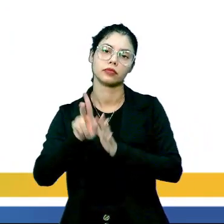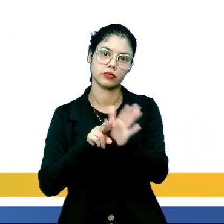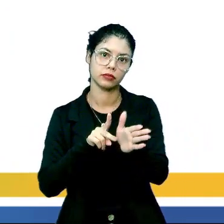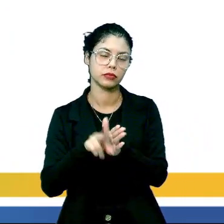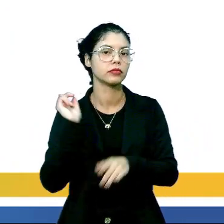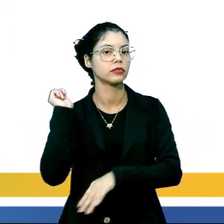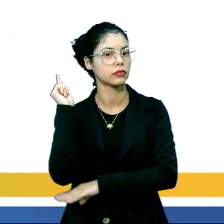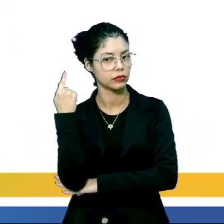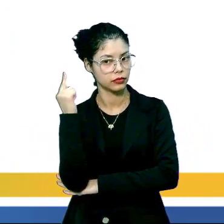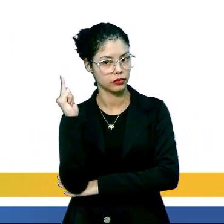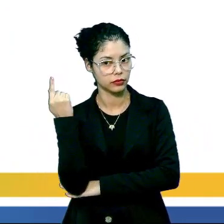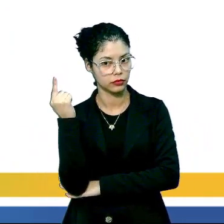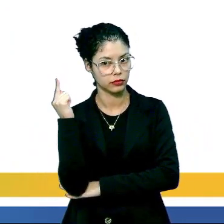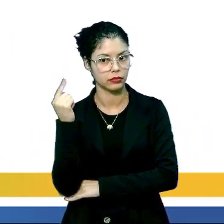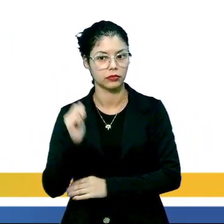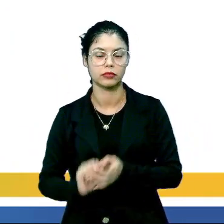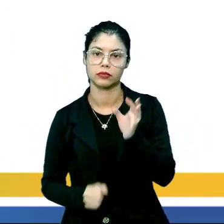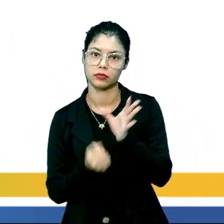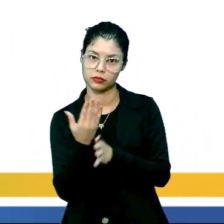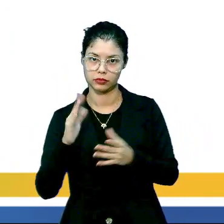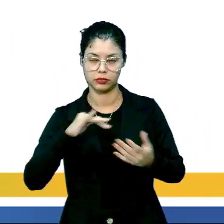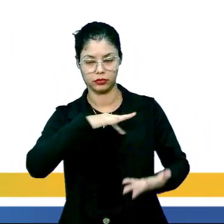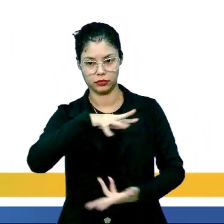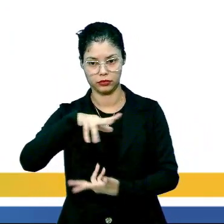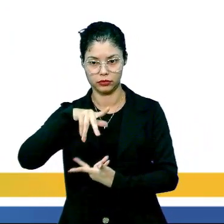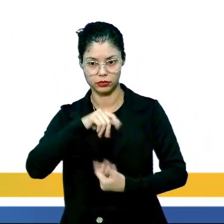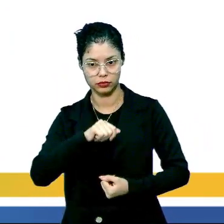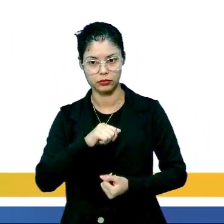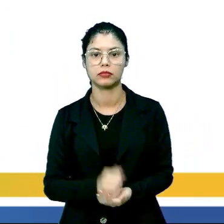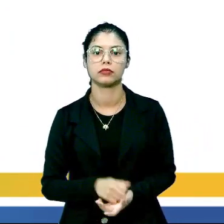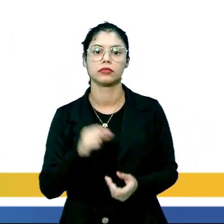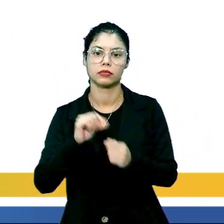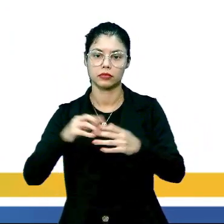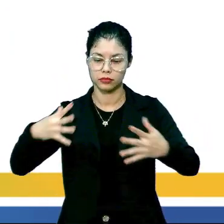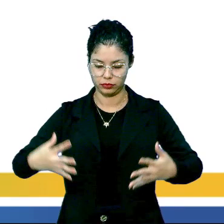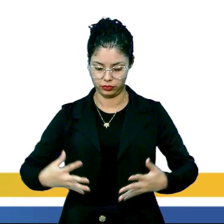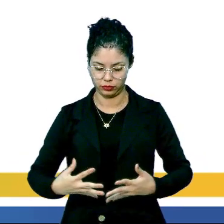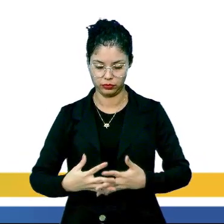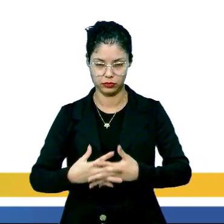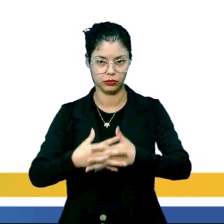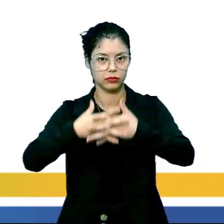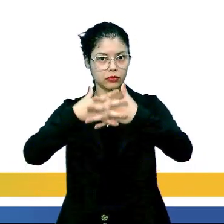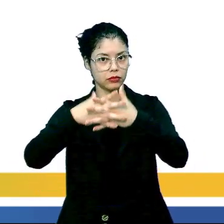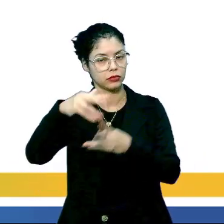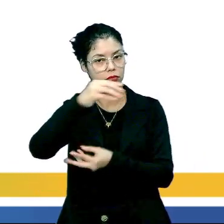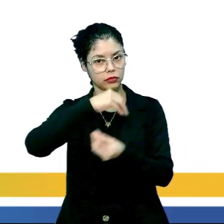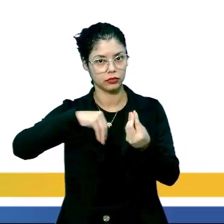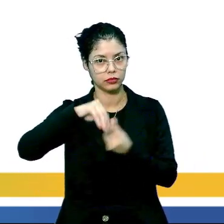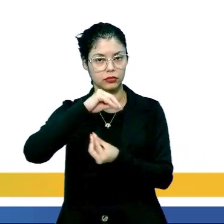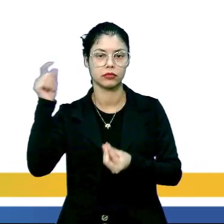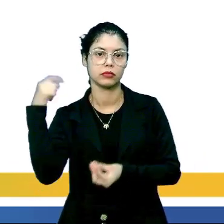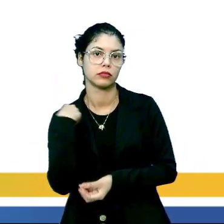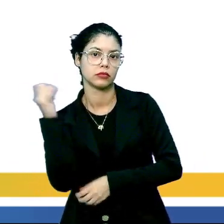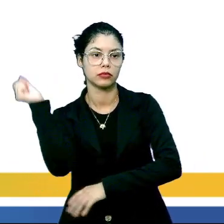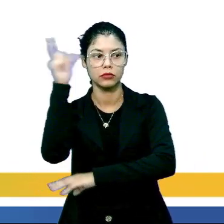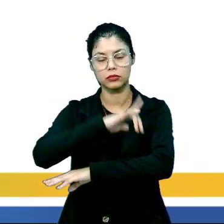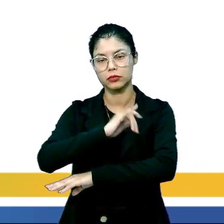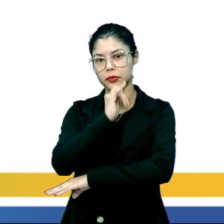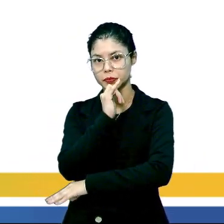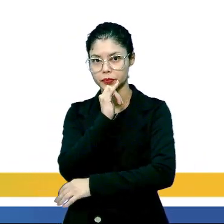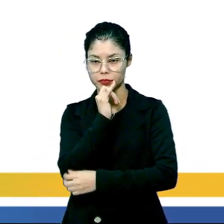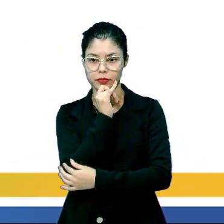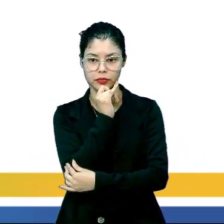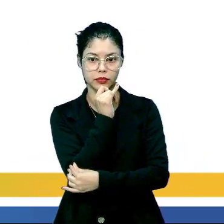de geografia, sobre origem de universo. Então, a fusão nuclear é as reações que acontecem no nosso Sol, por exemplo.